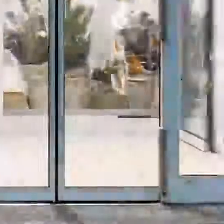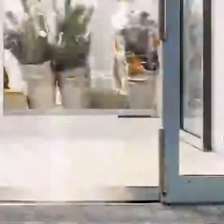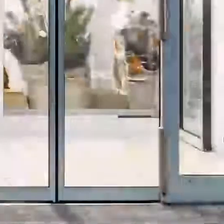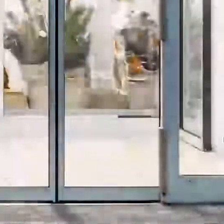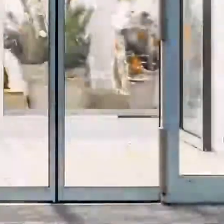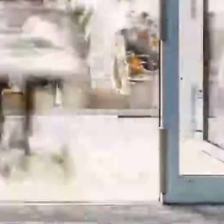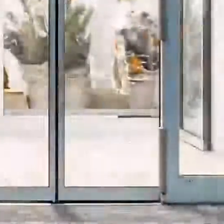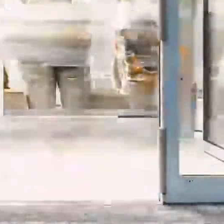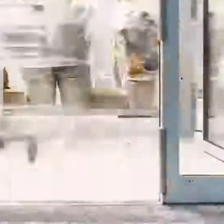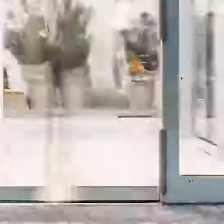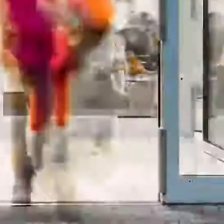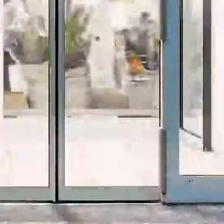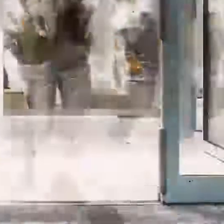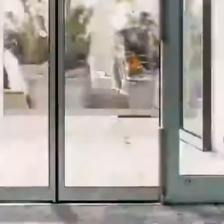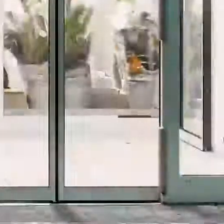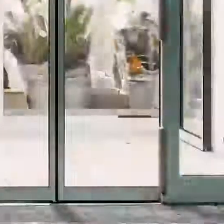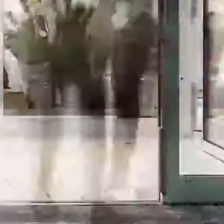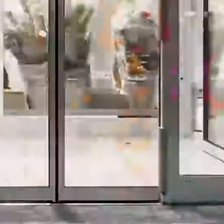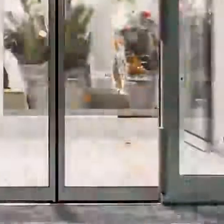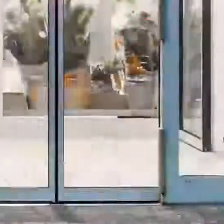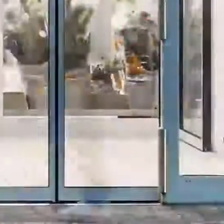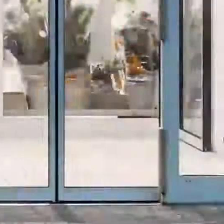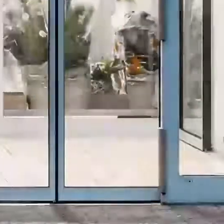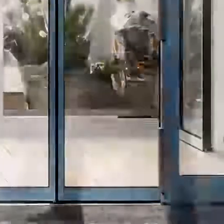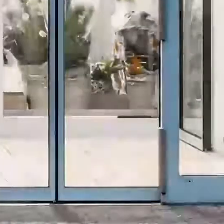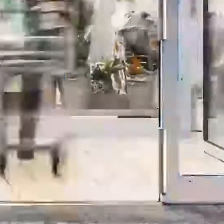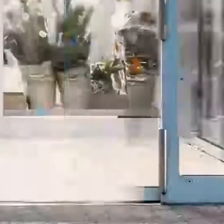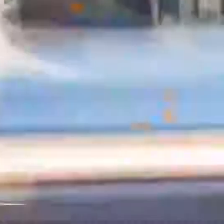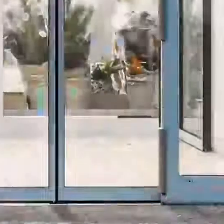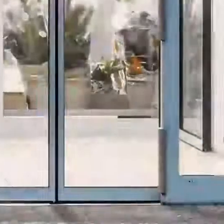diárias sem o auxílio de outras pessoas e sem dores.